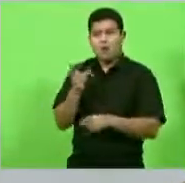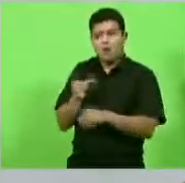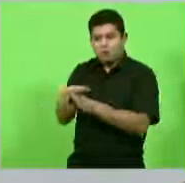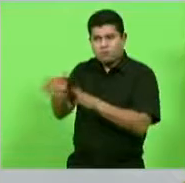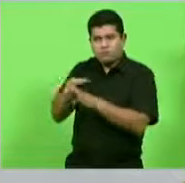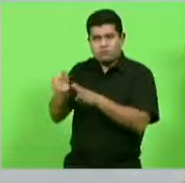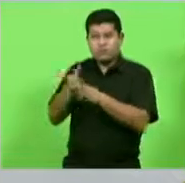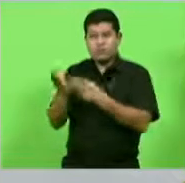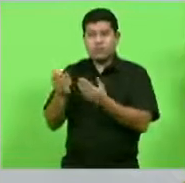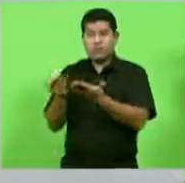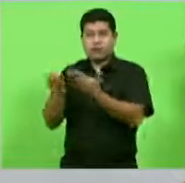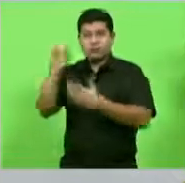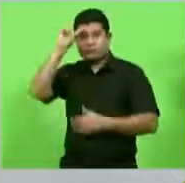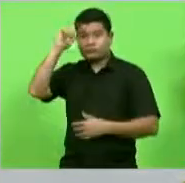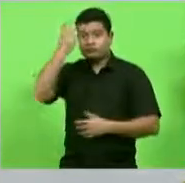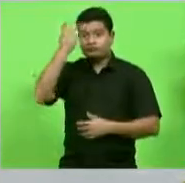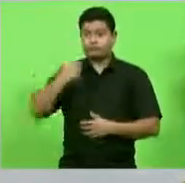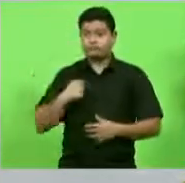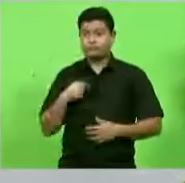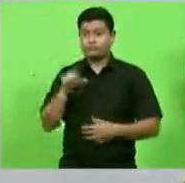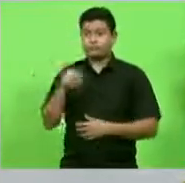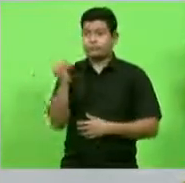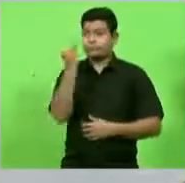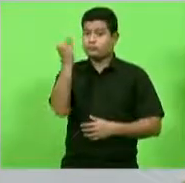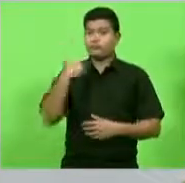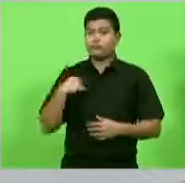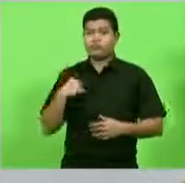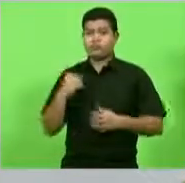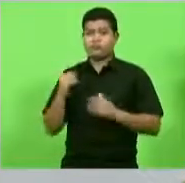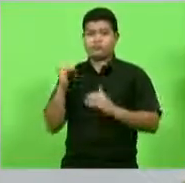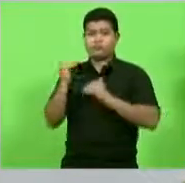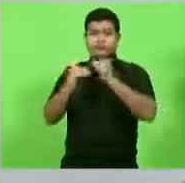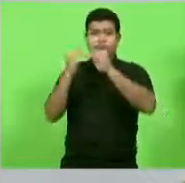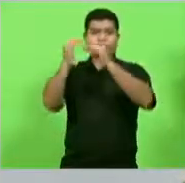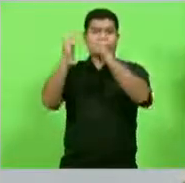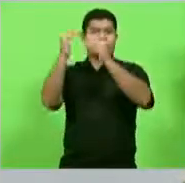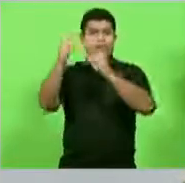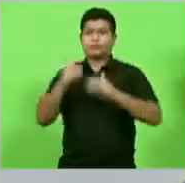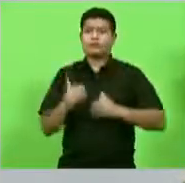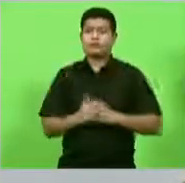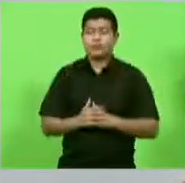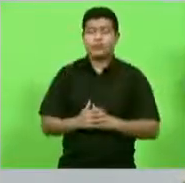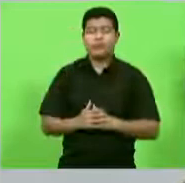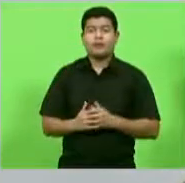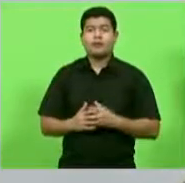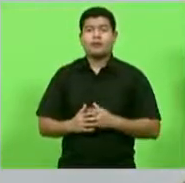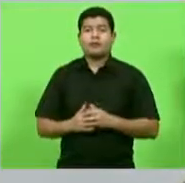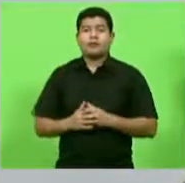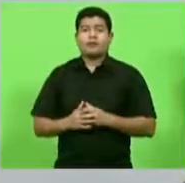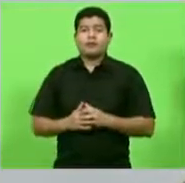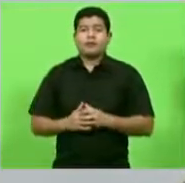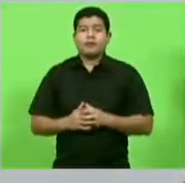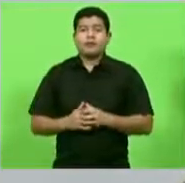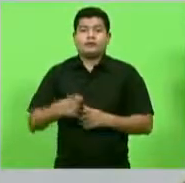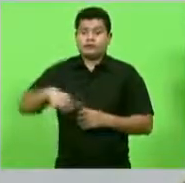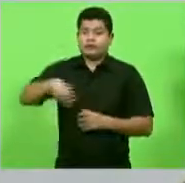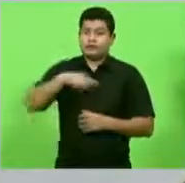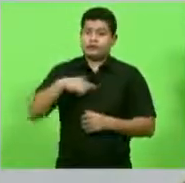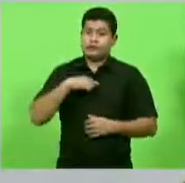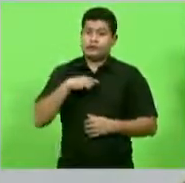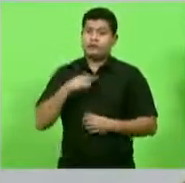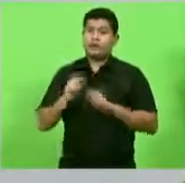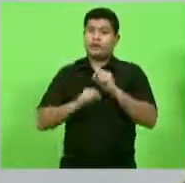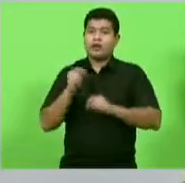importante a hora que a pessoa entender que ela é importante ela começa a passar para outro patamar porque até então nós temos algumas